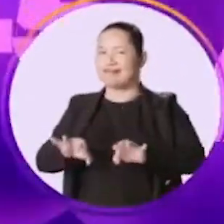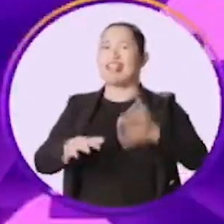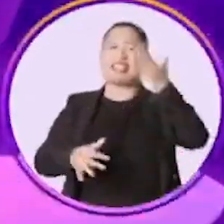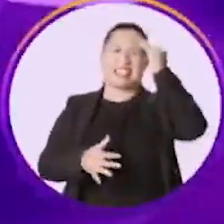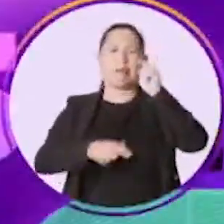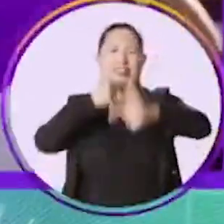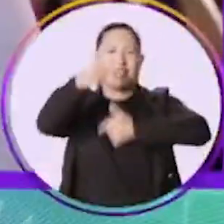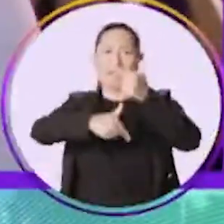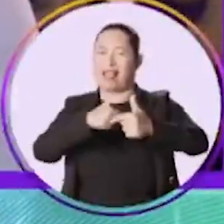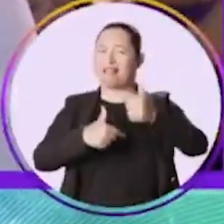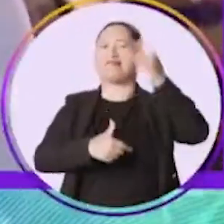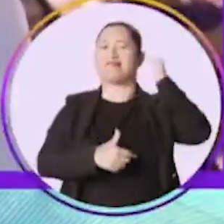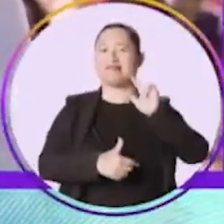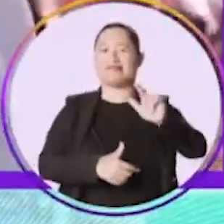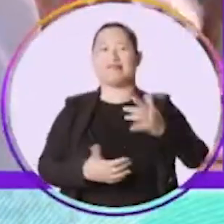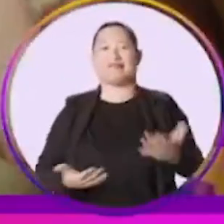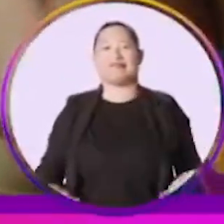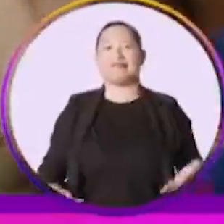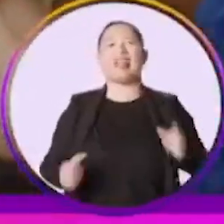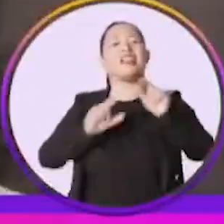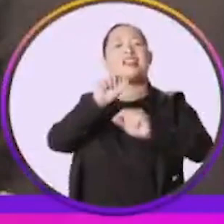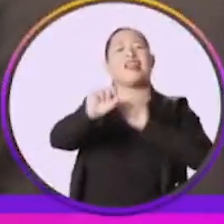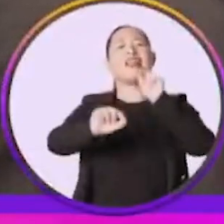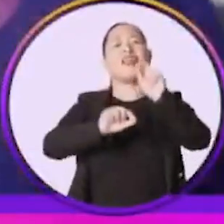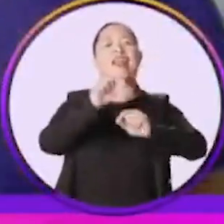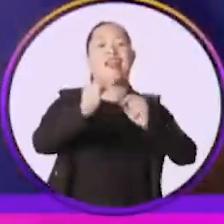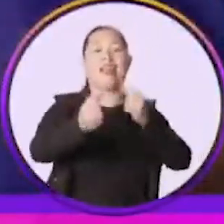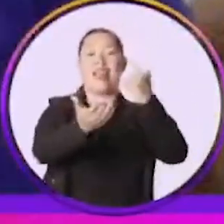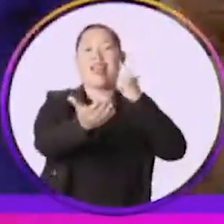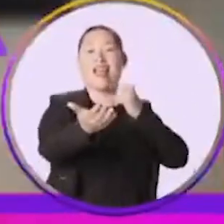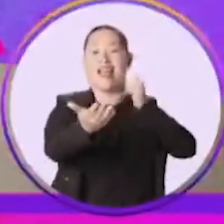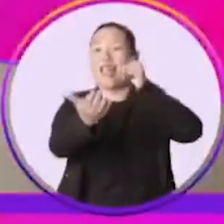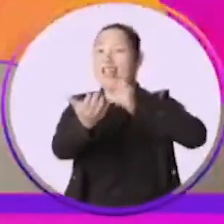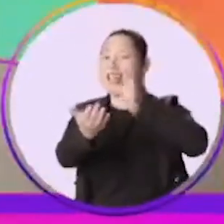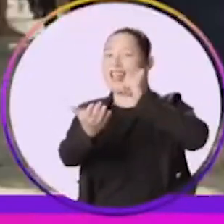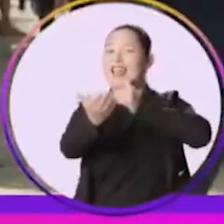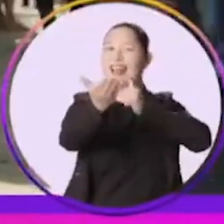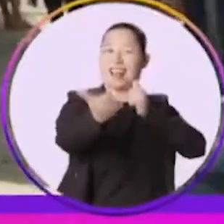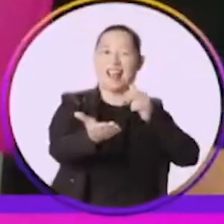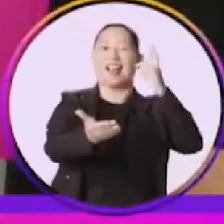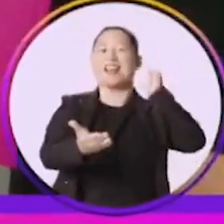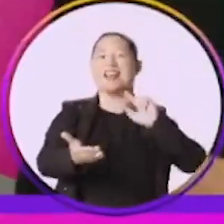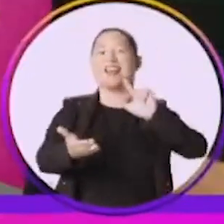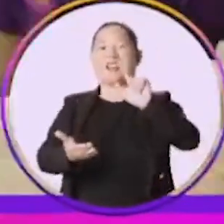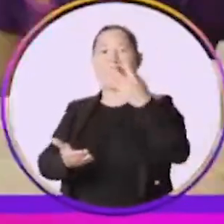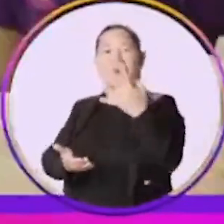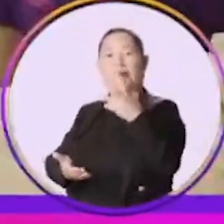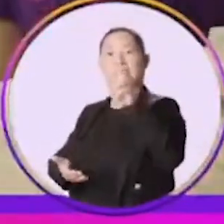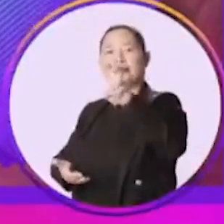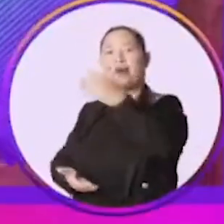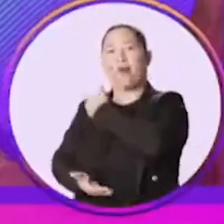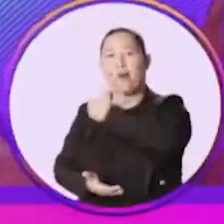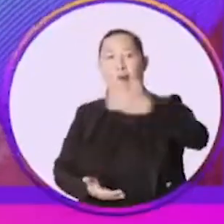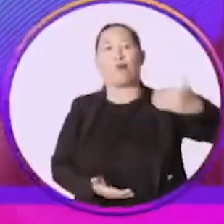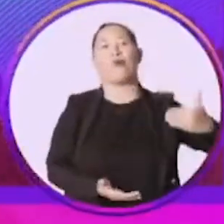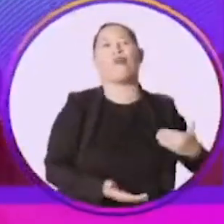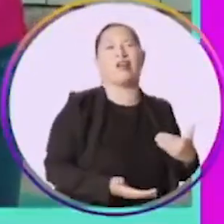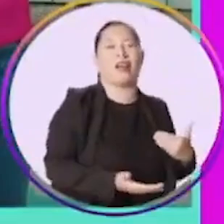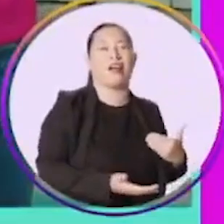Sou Raquel, minha velha. Quem é, quem é, quem é ela? Raquel 45 pra